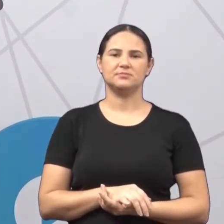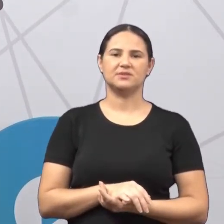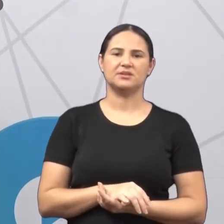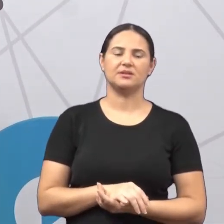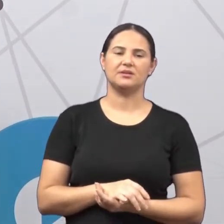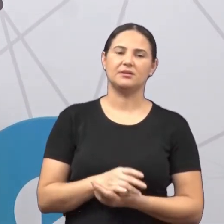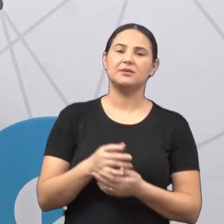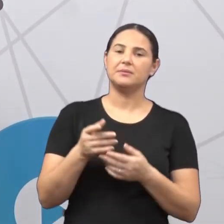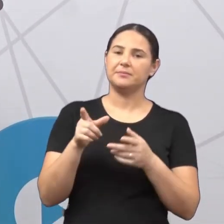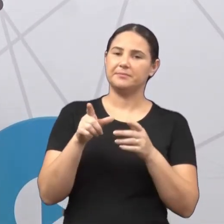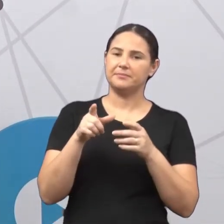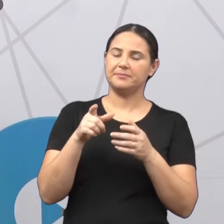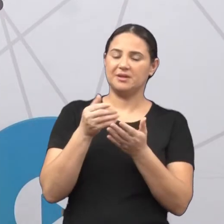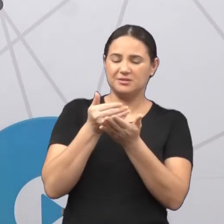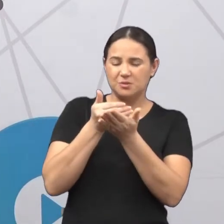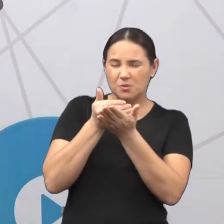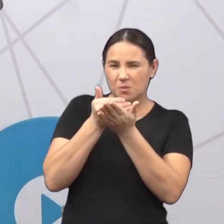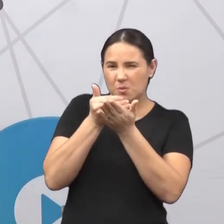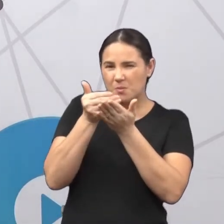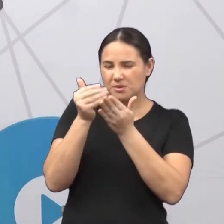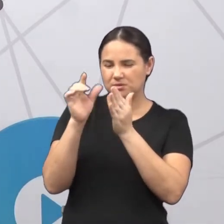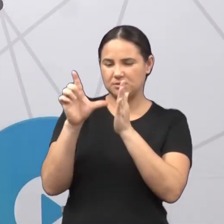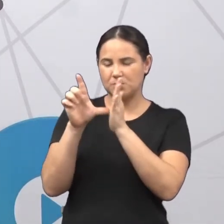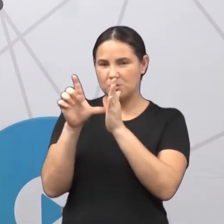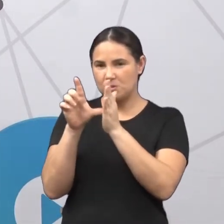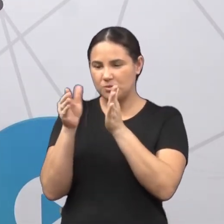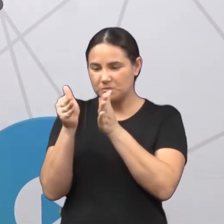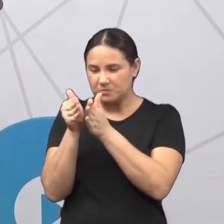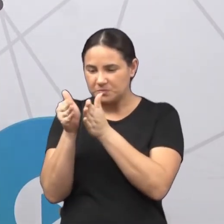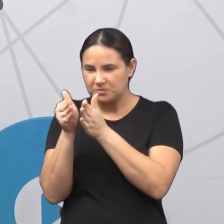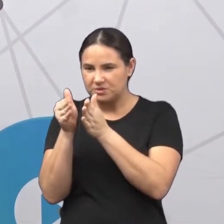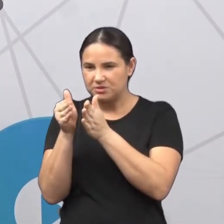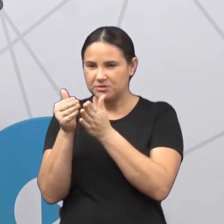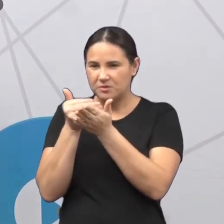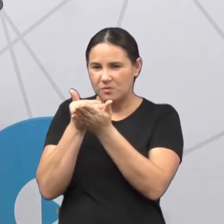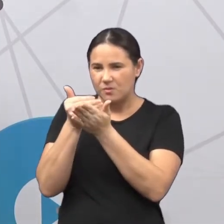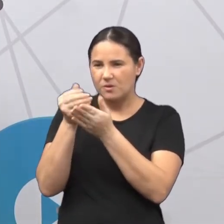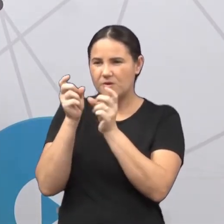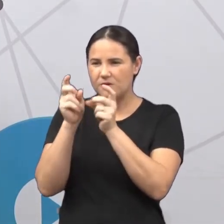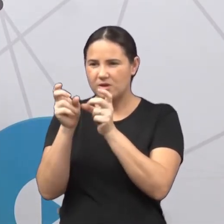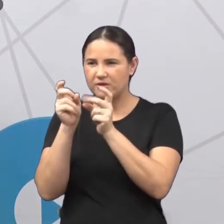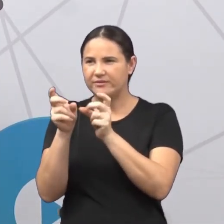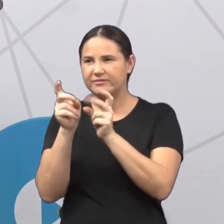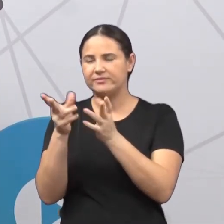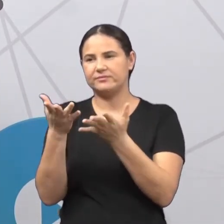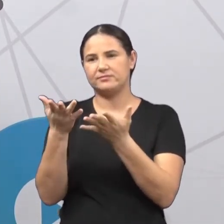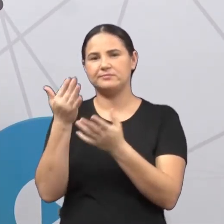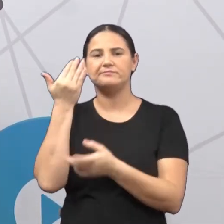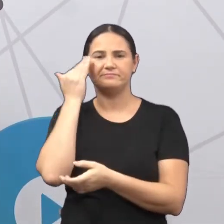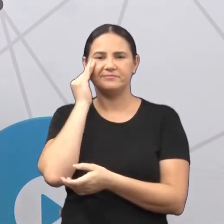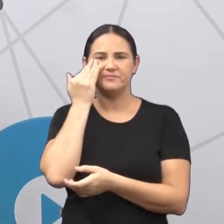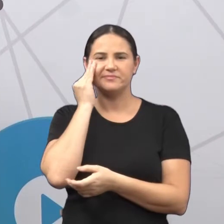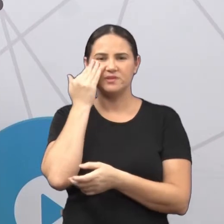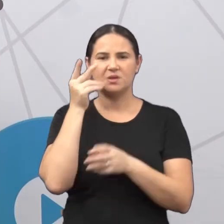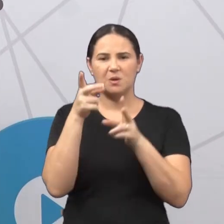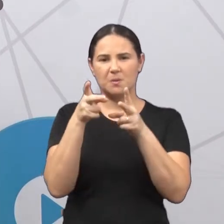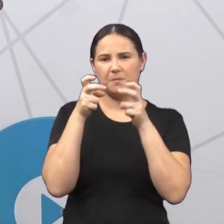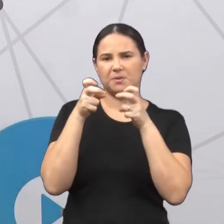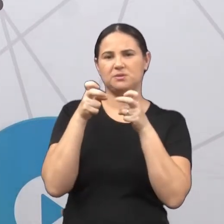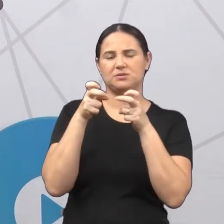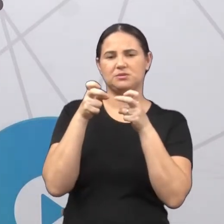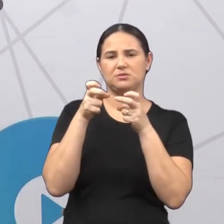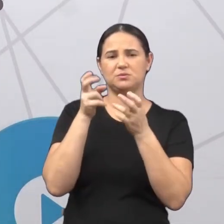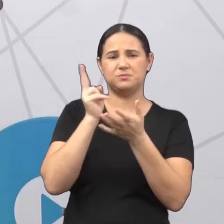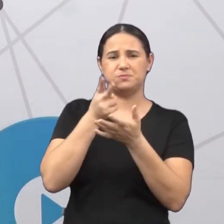começando, que estão no início de tudo. Vocês já perceberam que tudo tem um